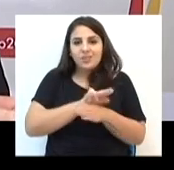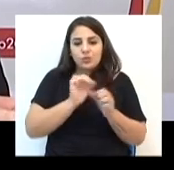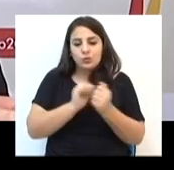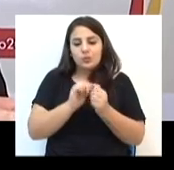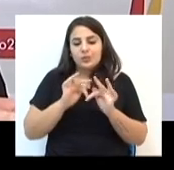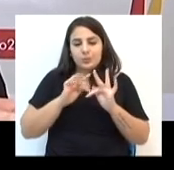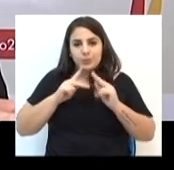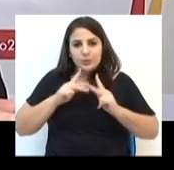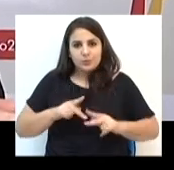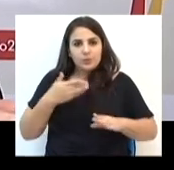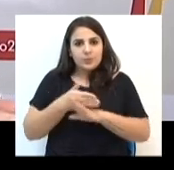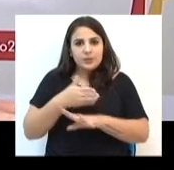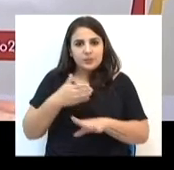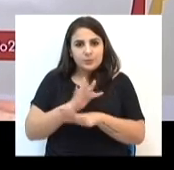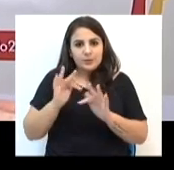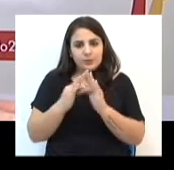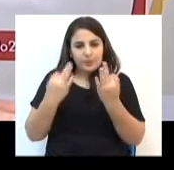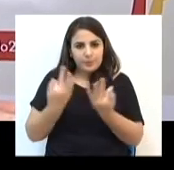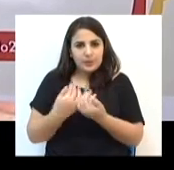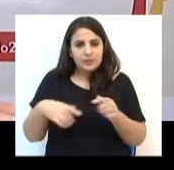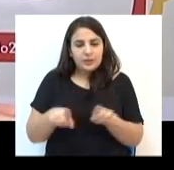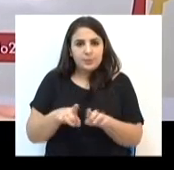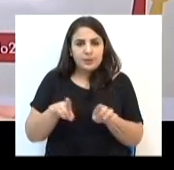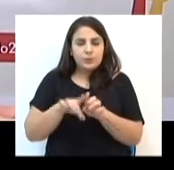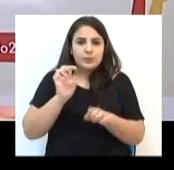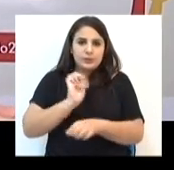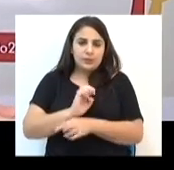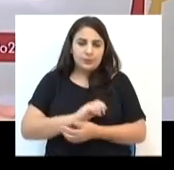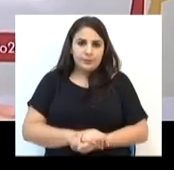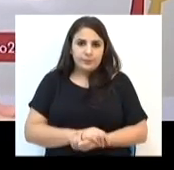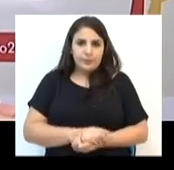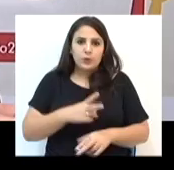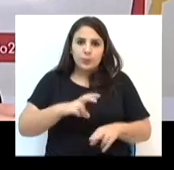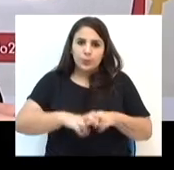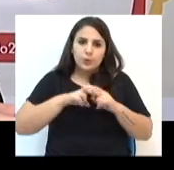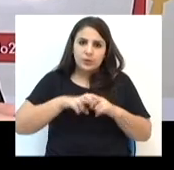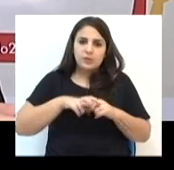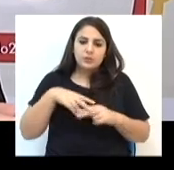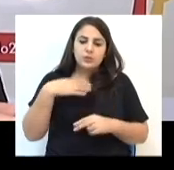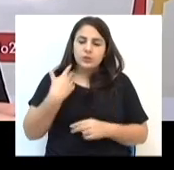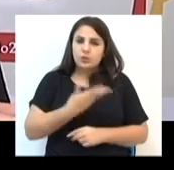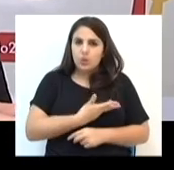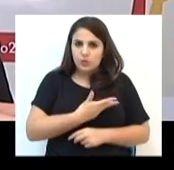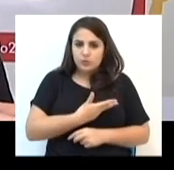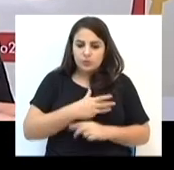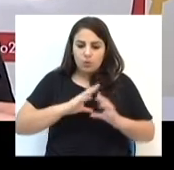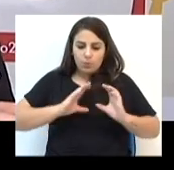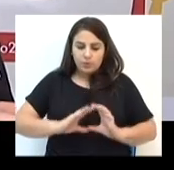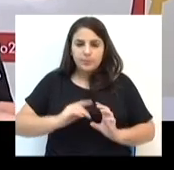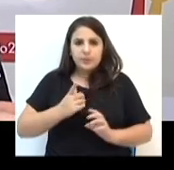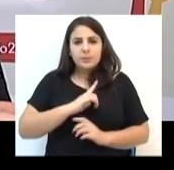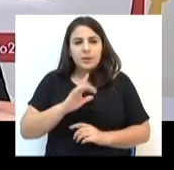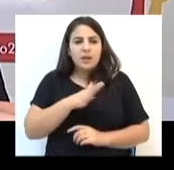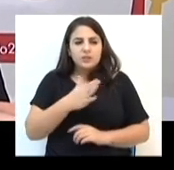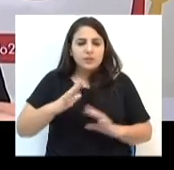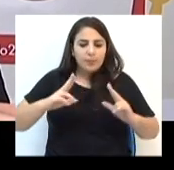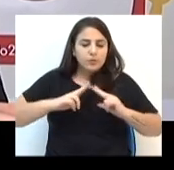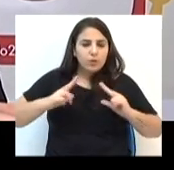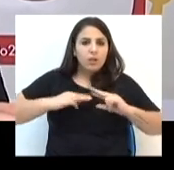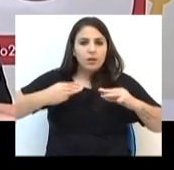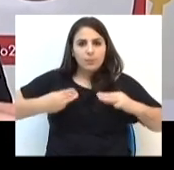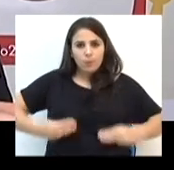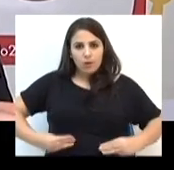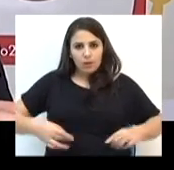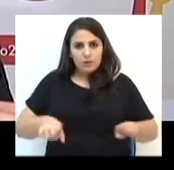Proteção entre as pessoas que constituem essa família e também a proteção do Estado. Então, em que pese os nossos posicionamentos eventualmente